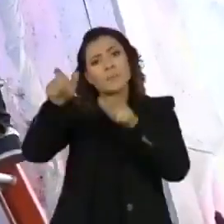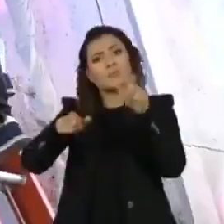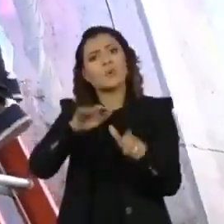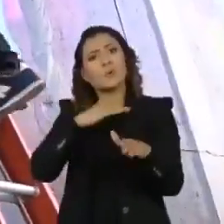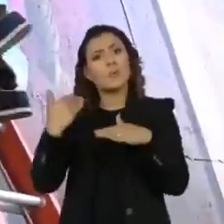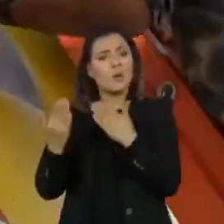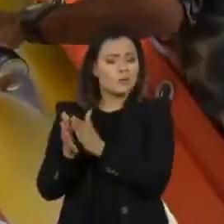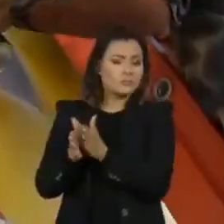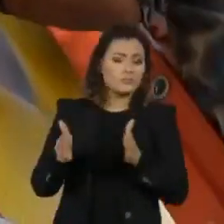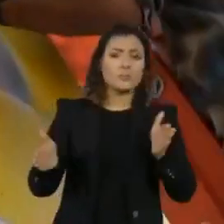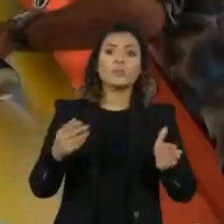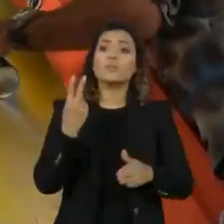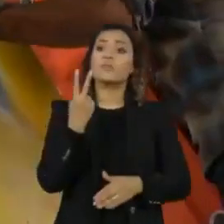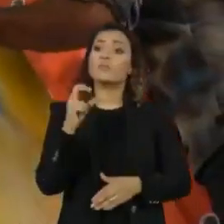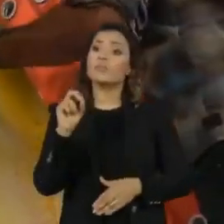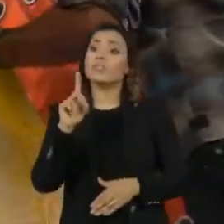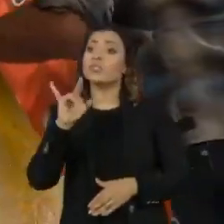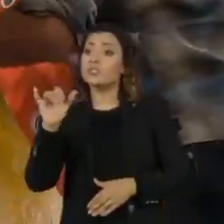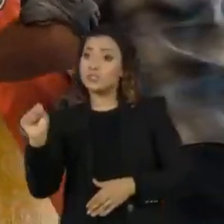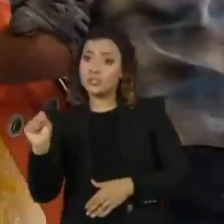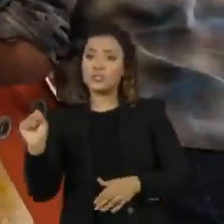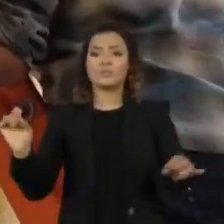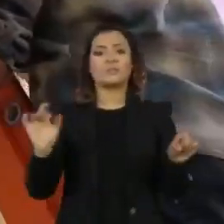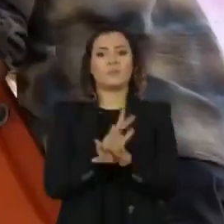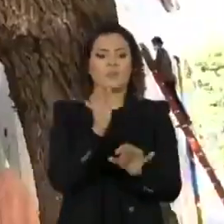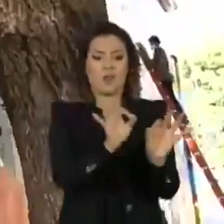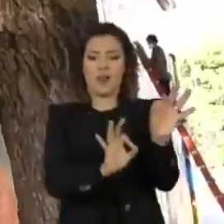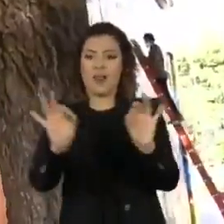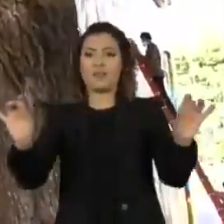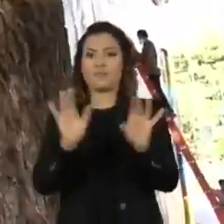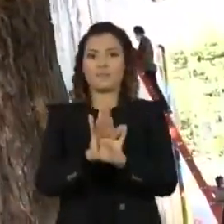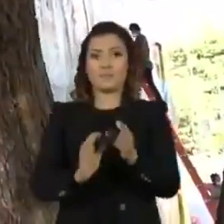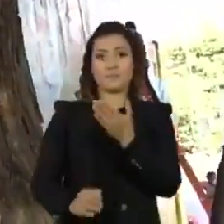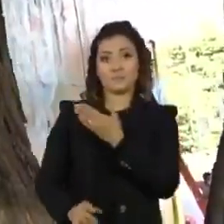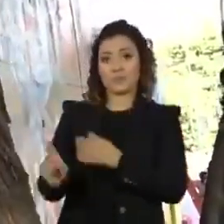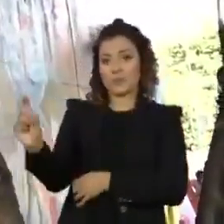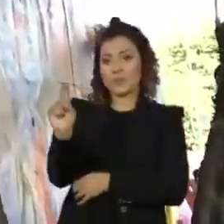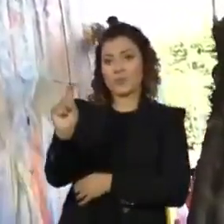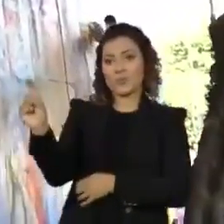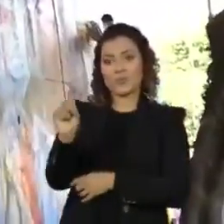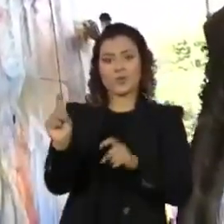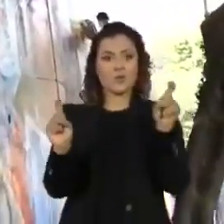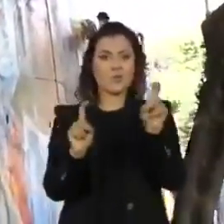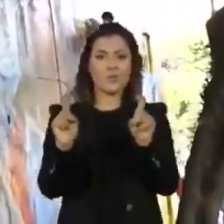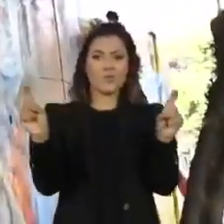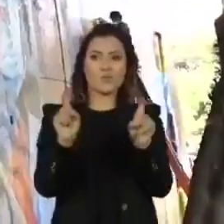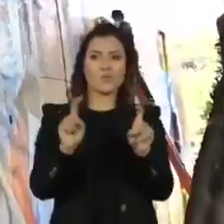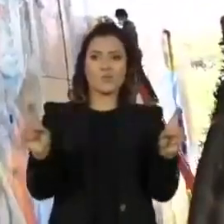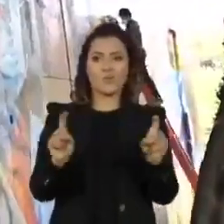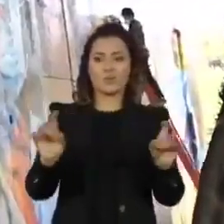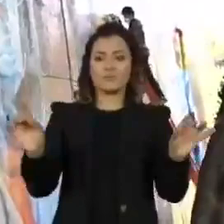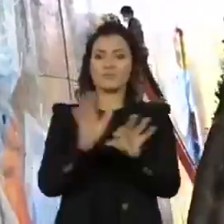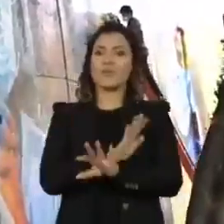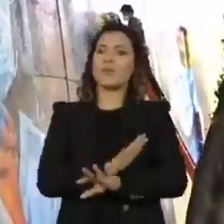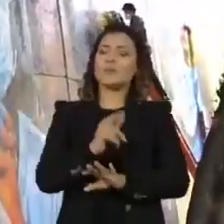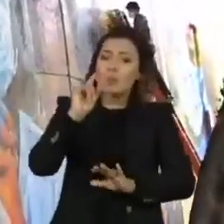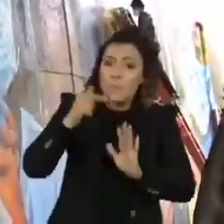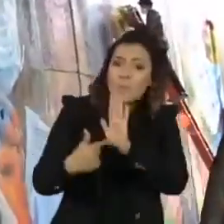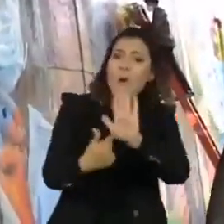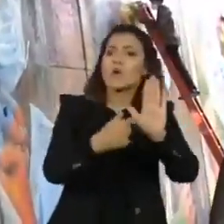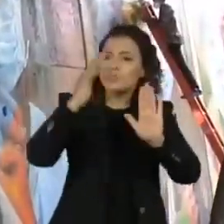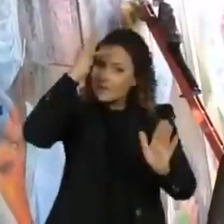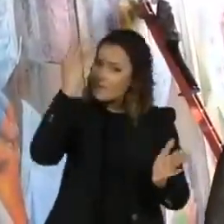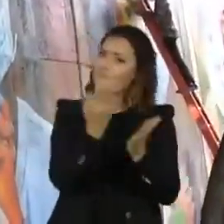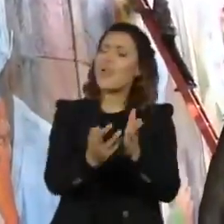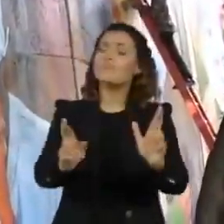título do mural que levou 20 dias para ficar pronto. Na tinta spray do muralista Eduardo Cobra nasceu uma mensagem de fé e de